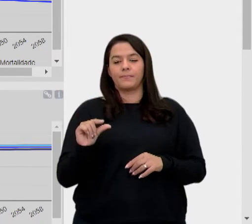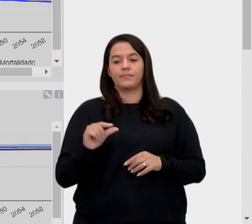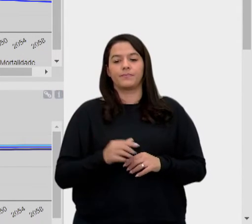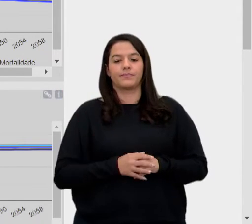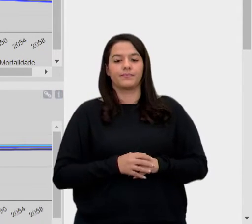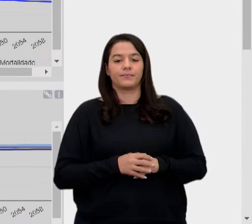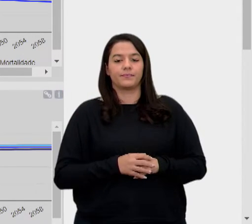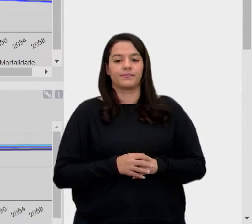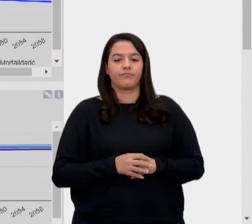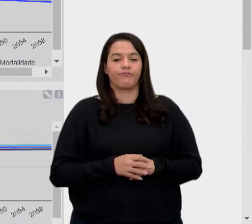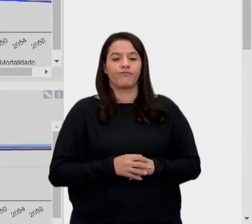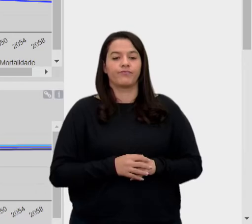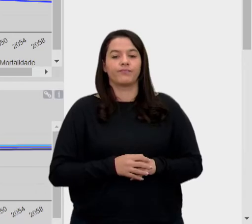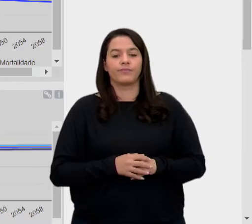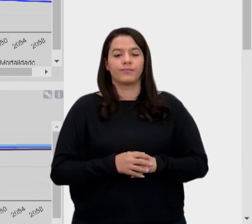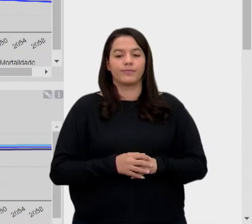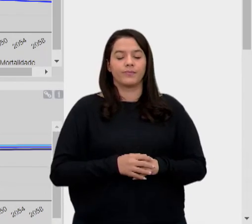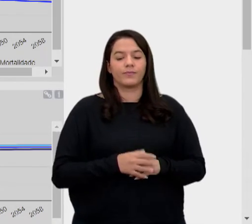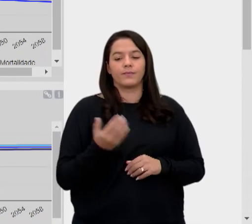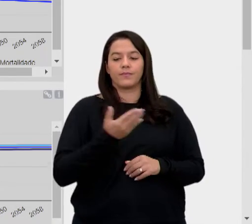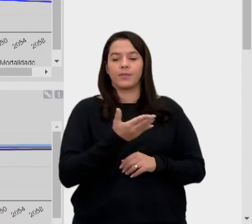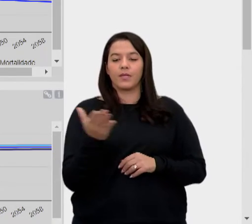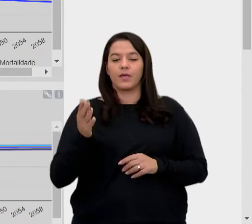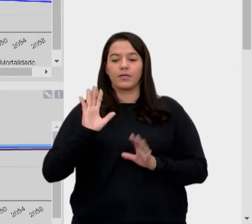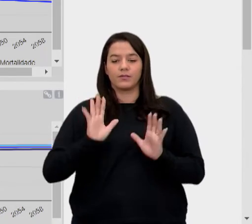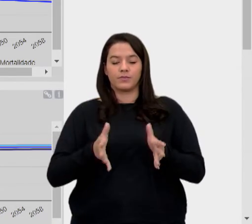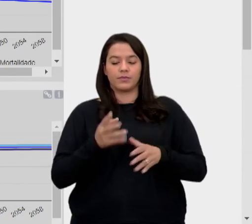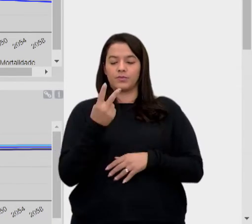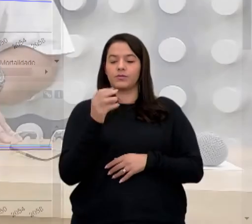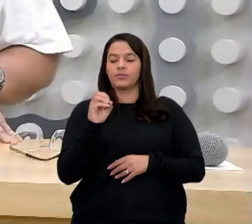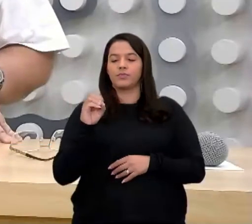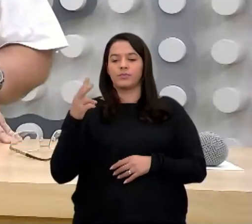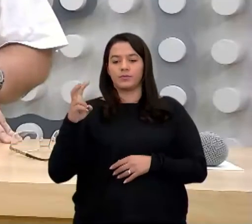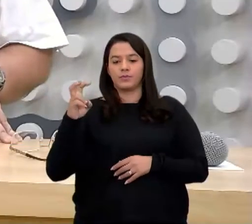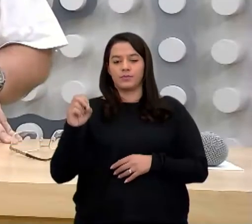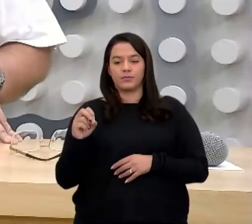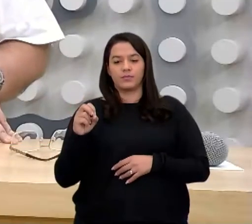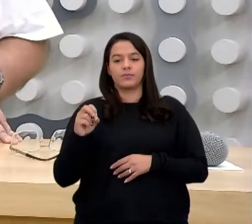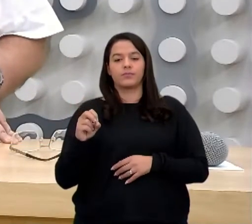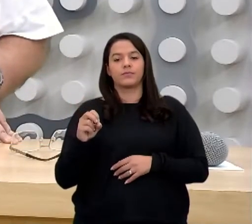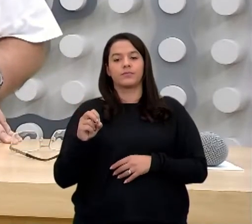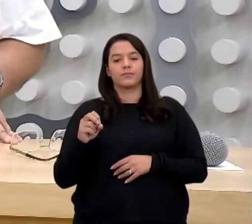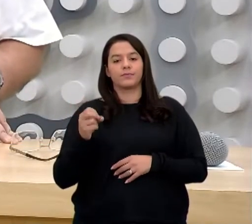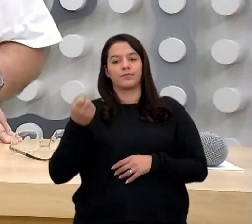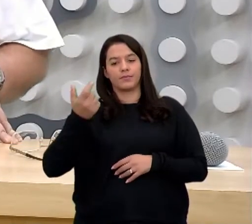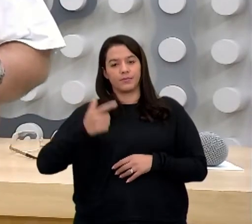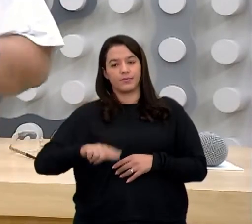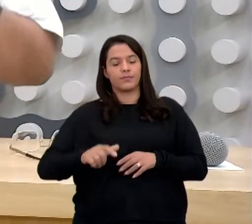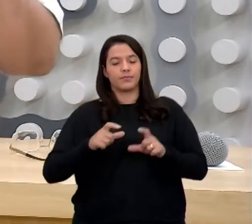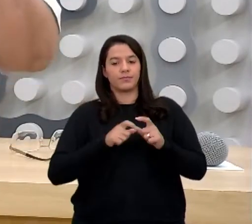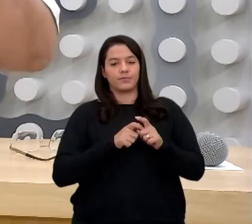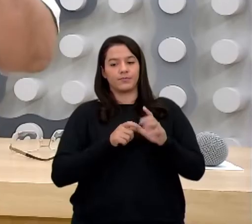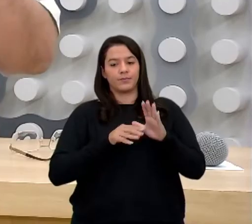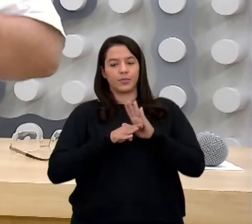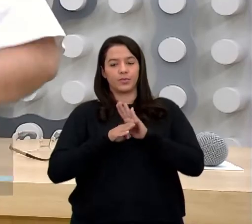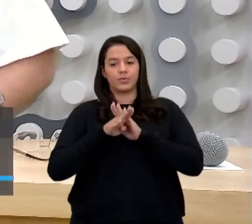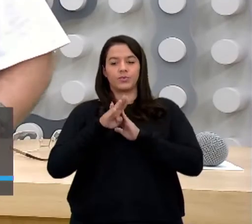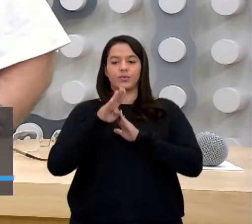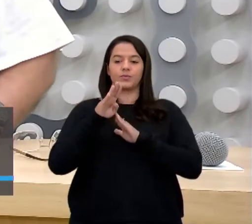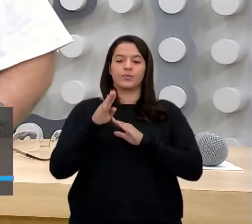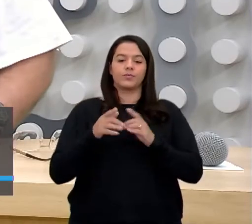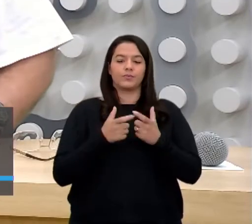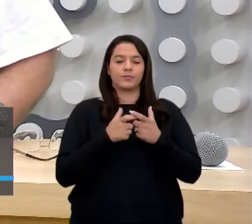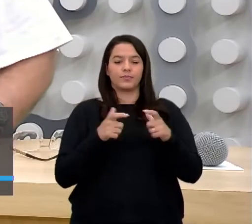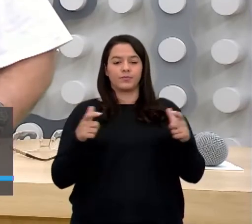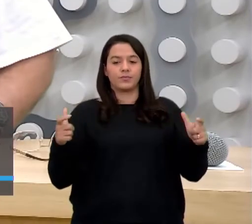taxa de mortalidade. Ou seja, veja que já em 2050, nós vamos ter aí o crescimento vegetativo